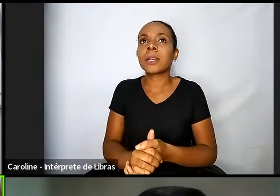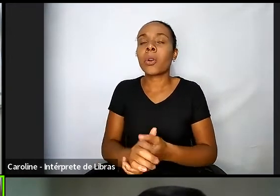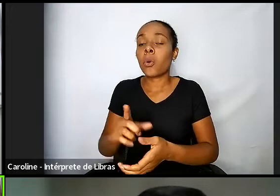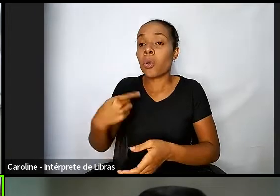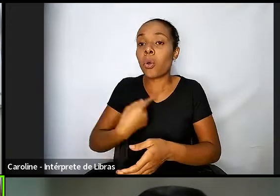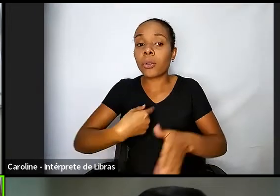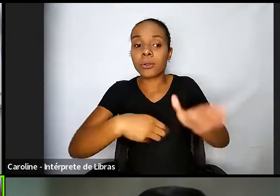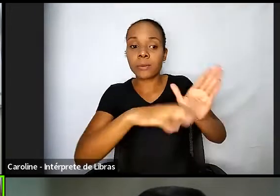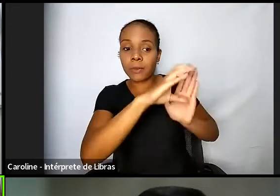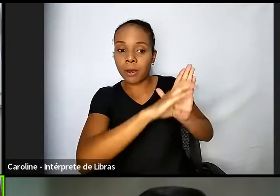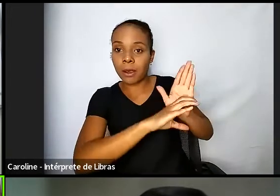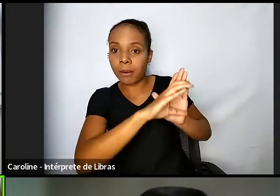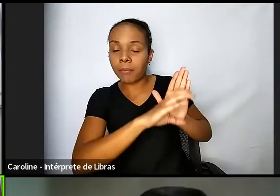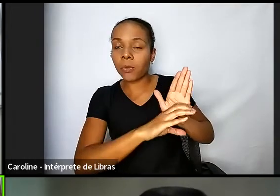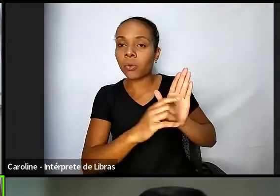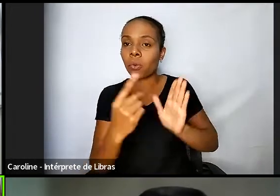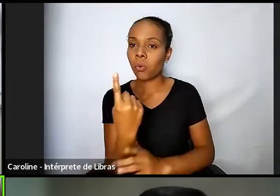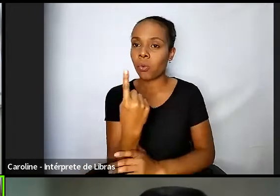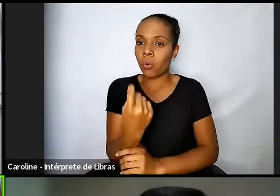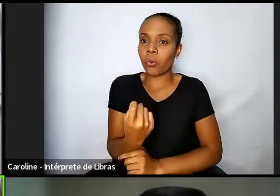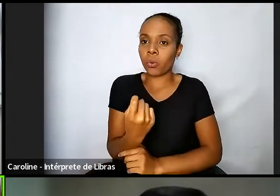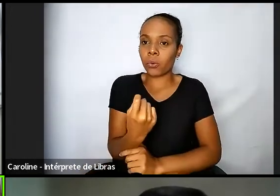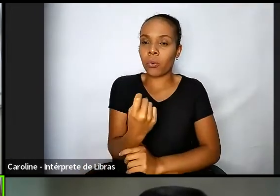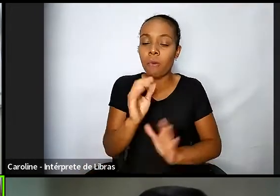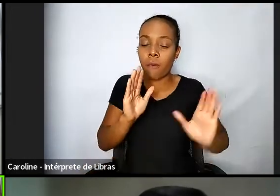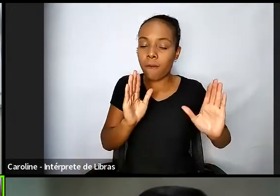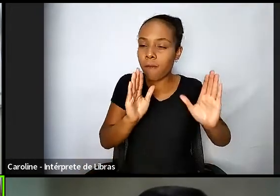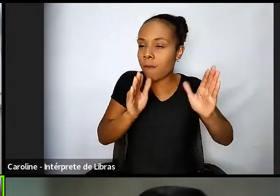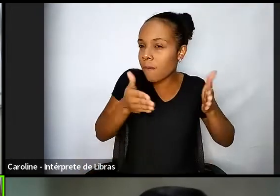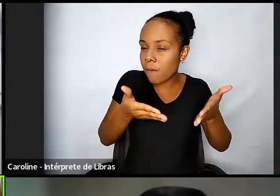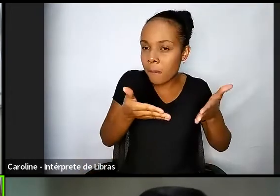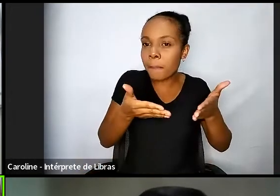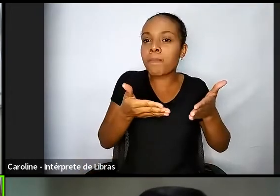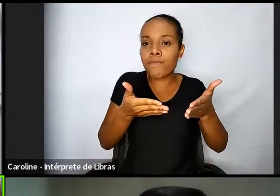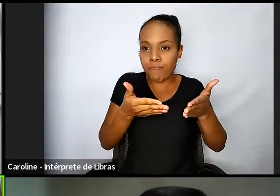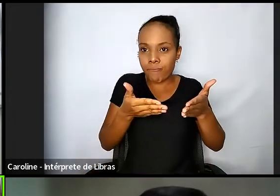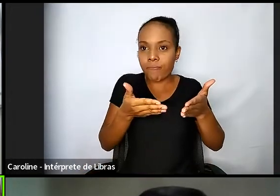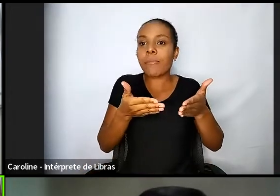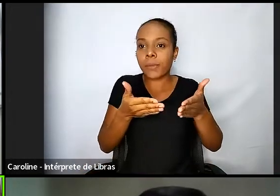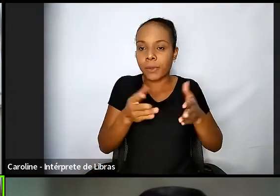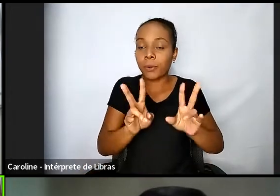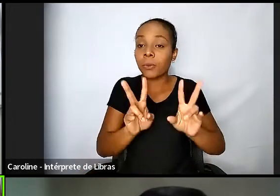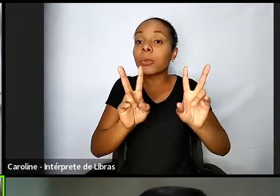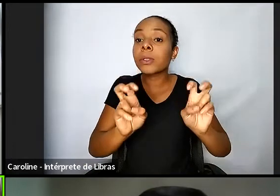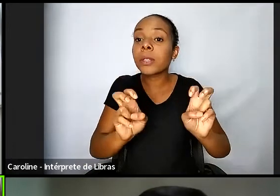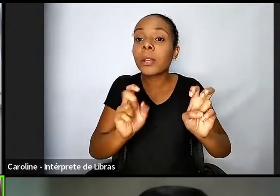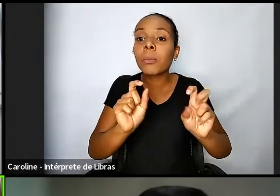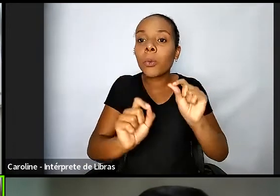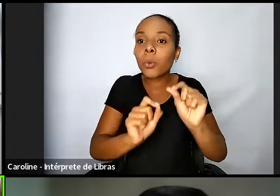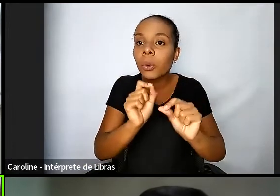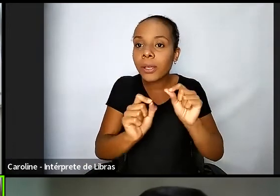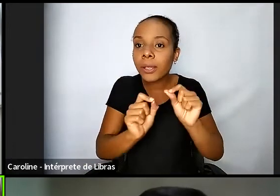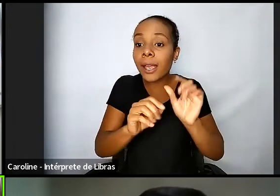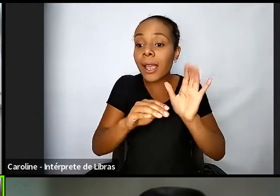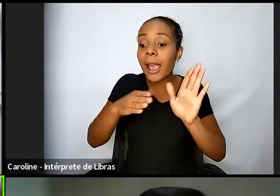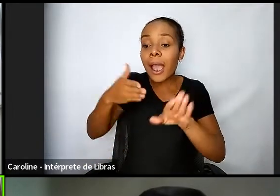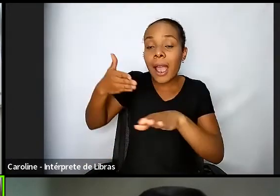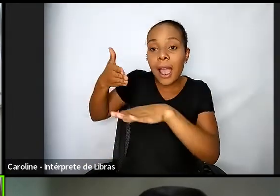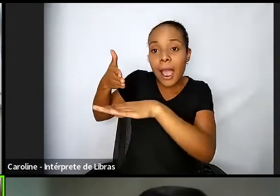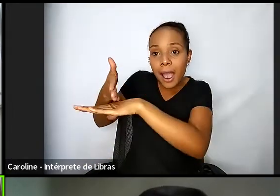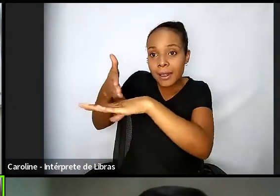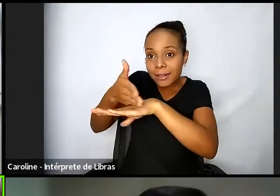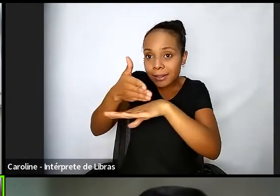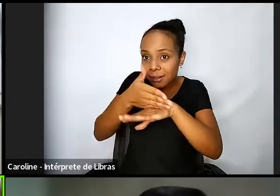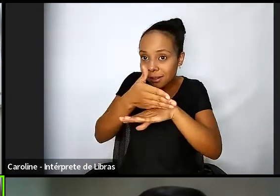direcionado para essa questão que é a questão do acesso aos nossos prédios,